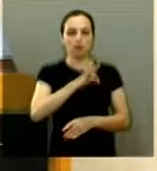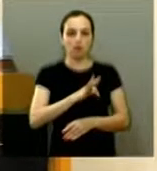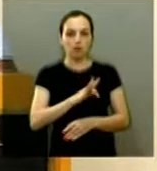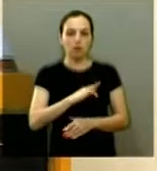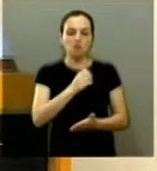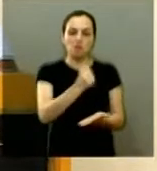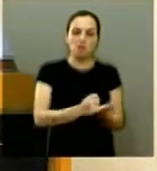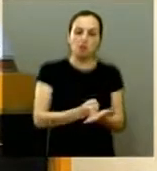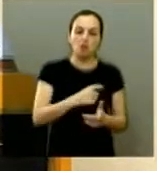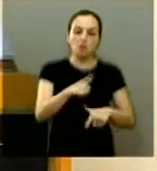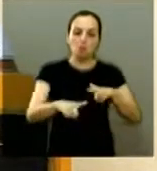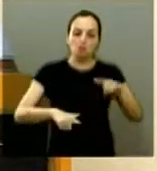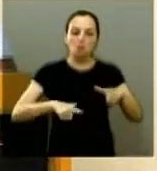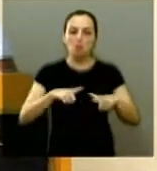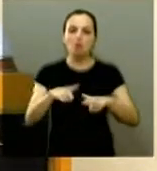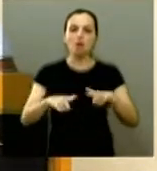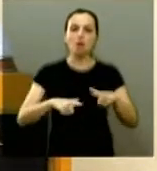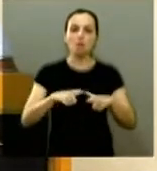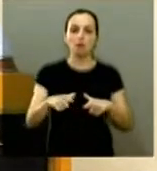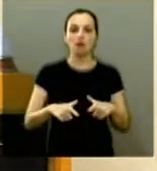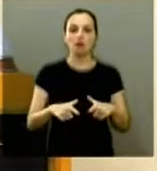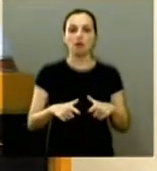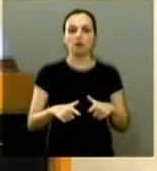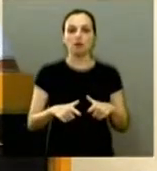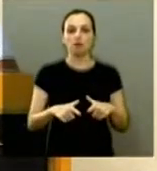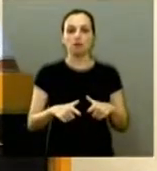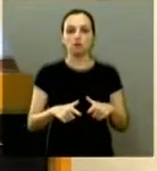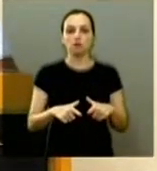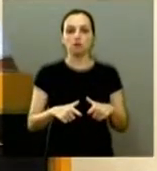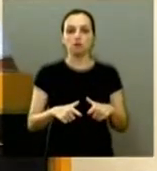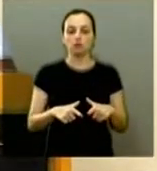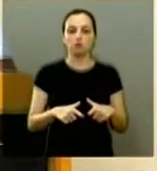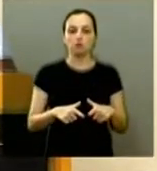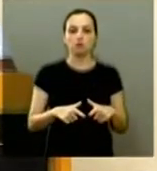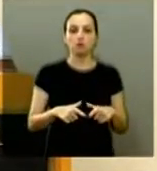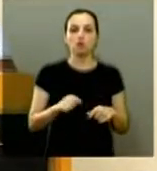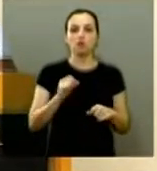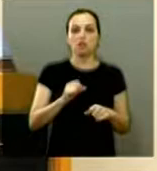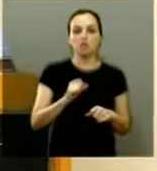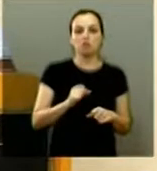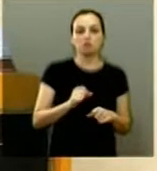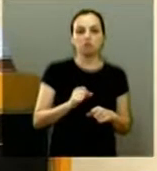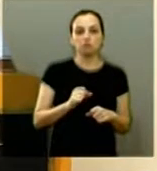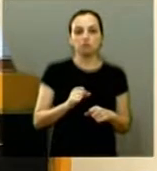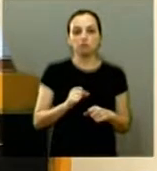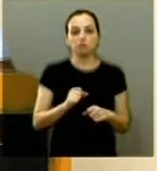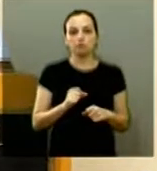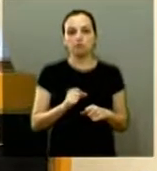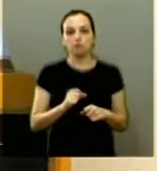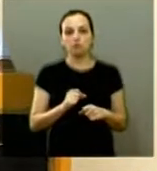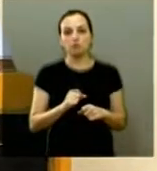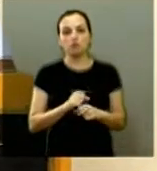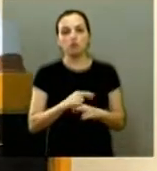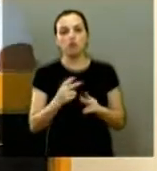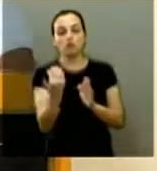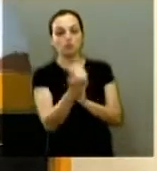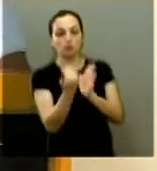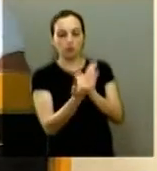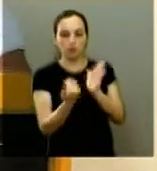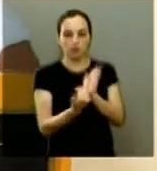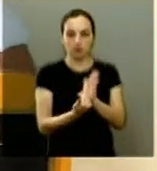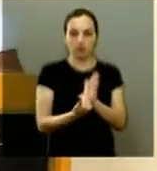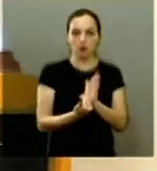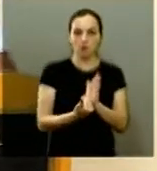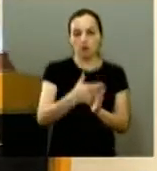e desvirtuou o programa da forma que foi feito porque as pessoas tinham que